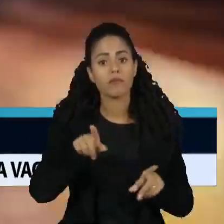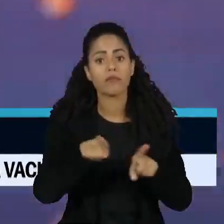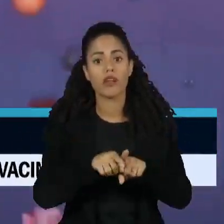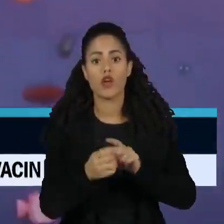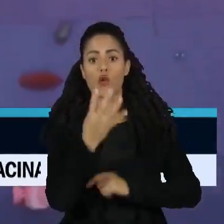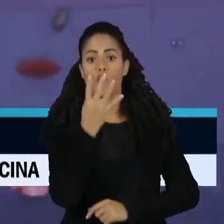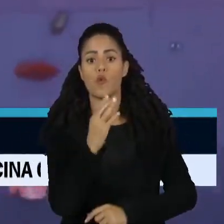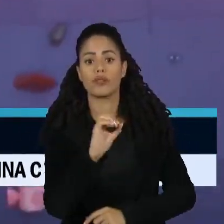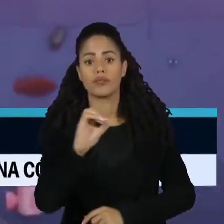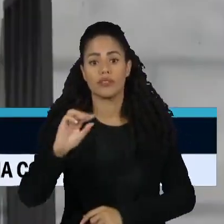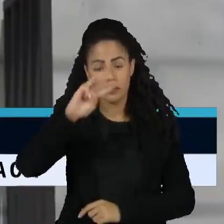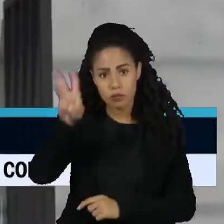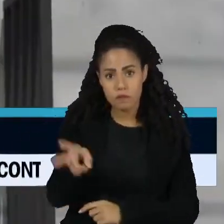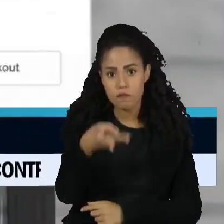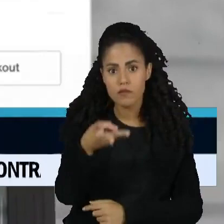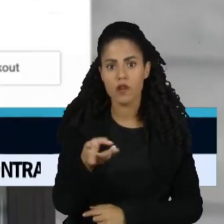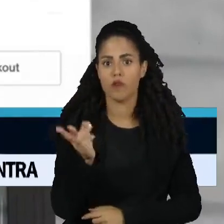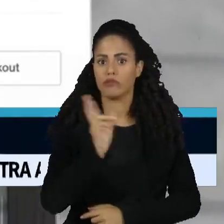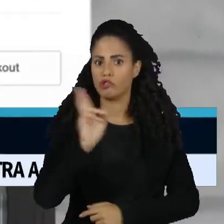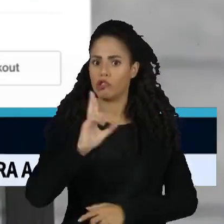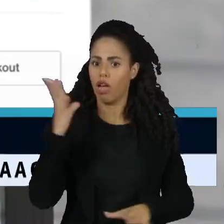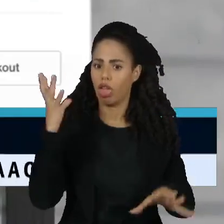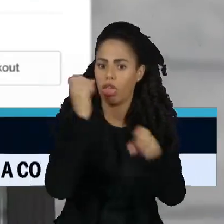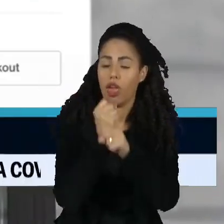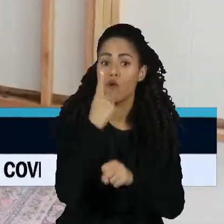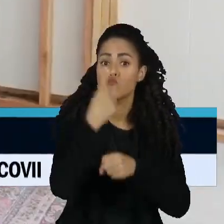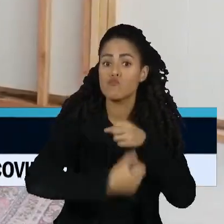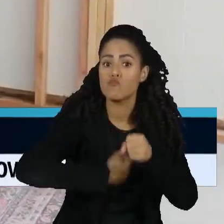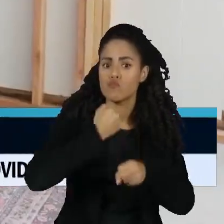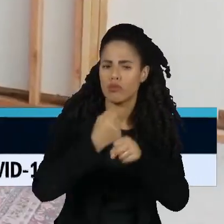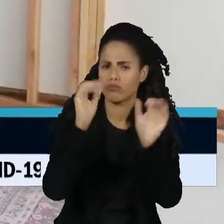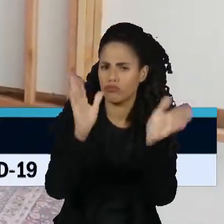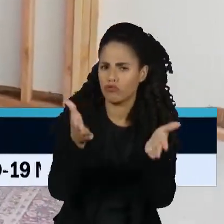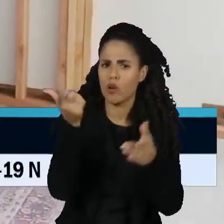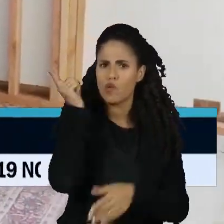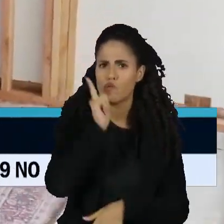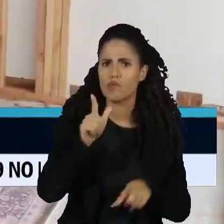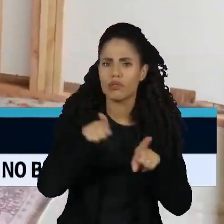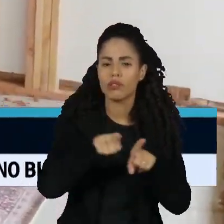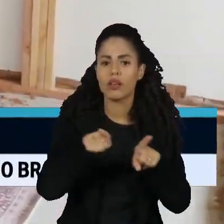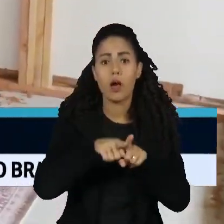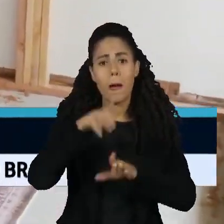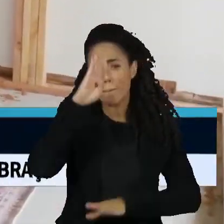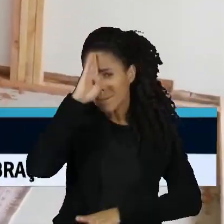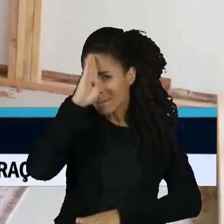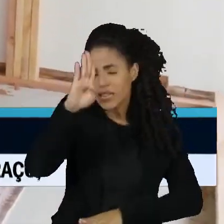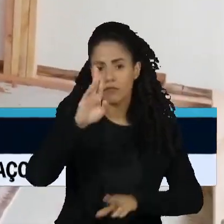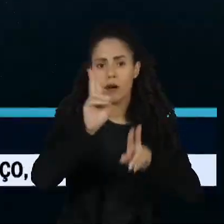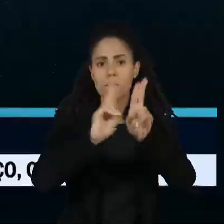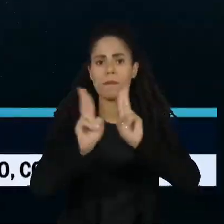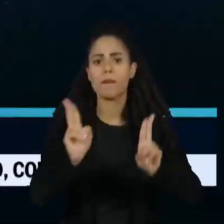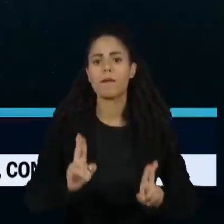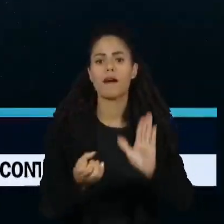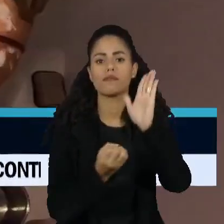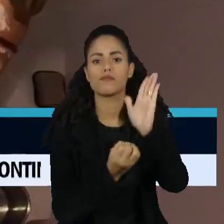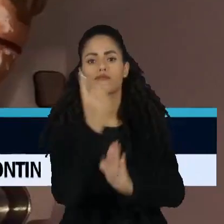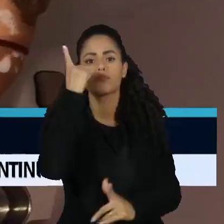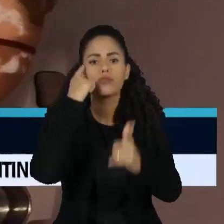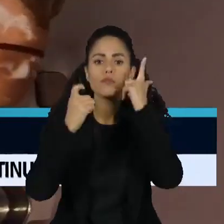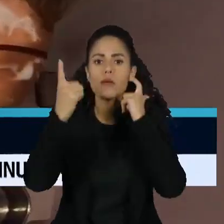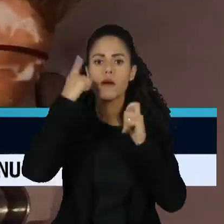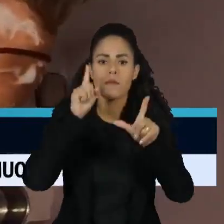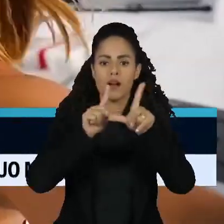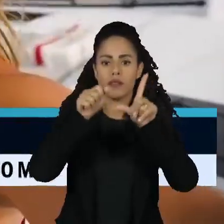400 milhões de reais só este ano. Para classificar os principais criadores do planeta, o levantamento